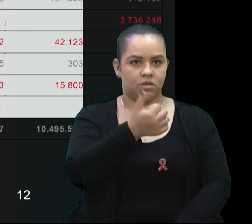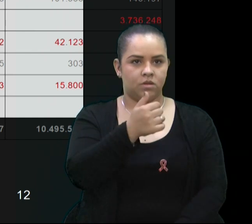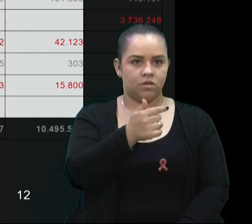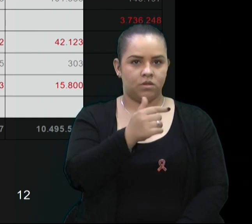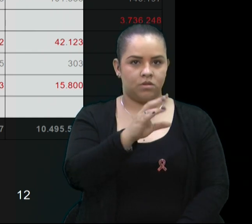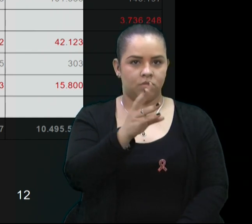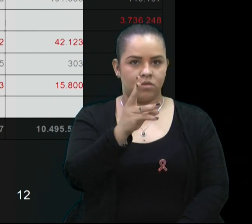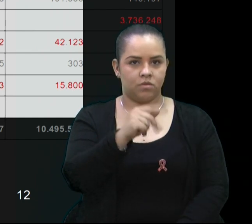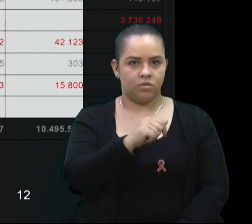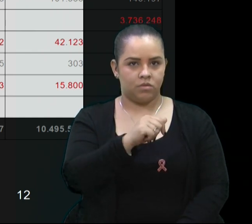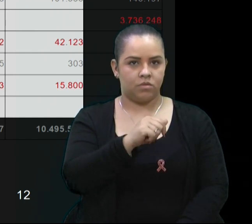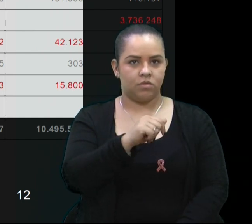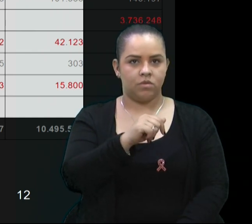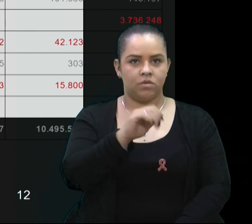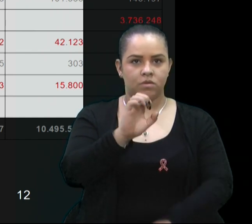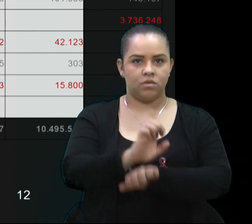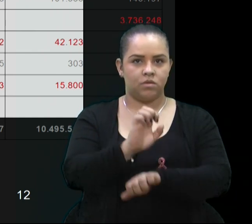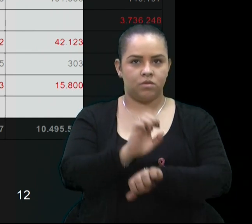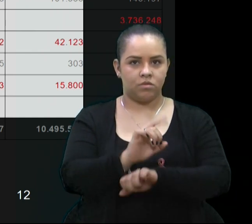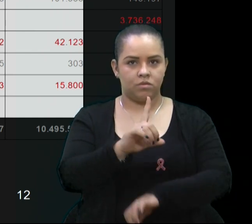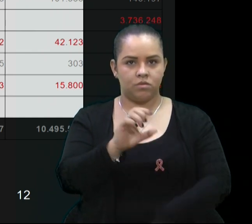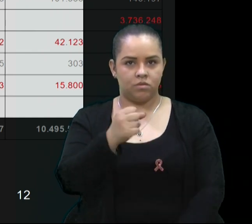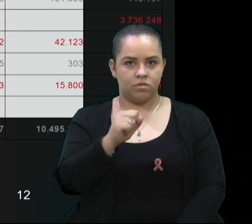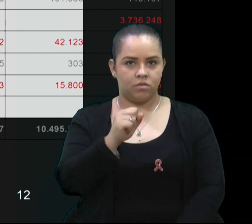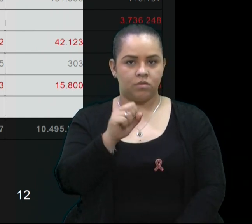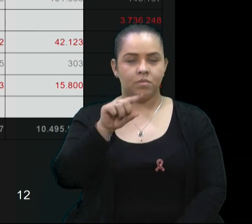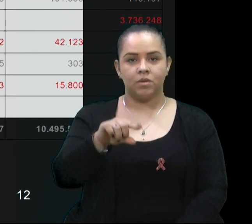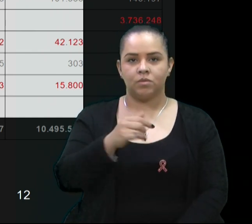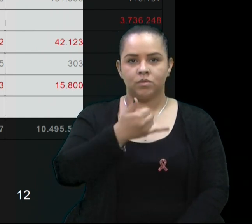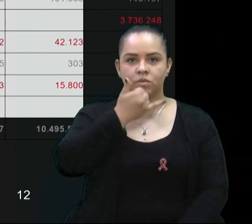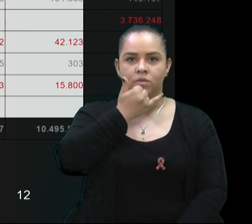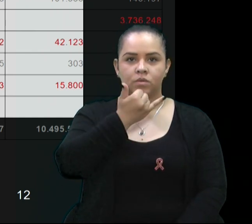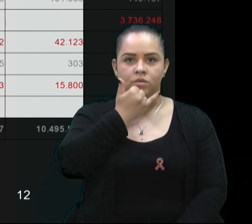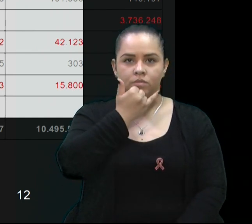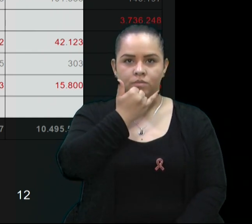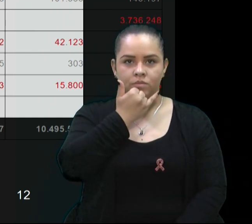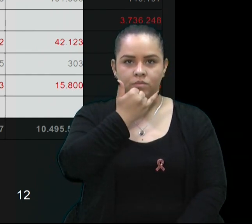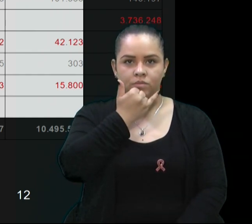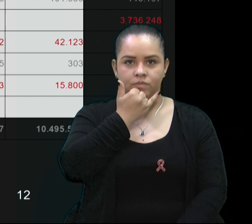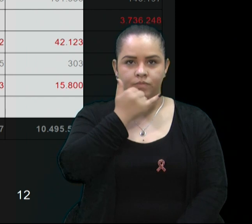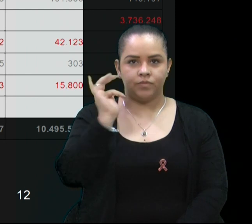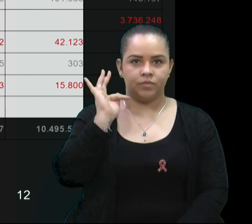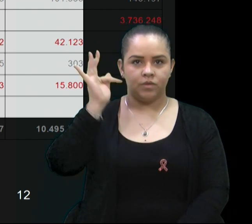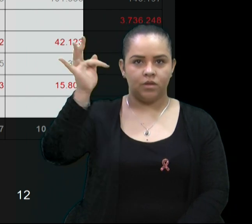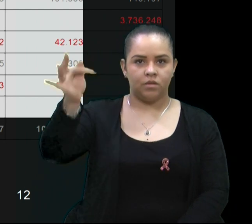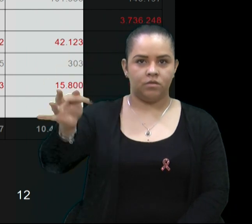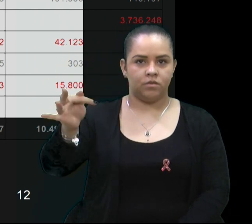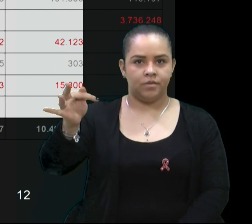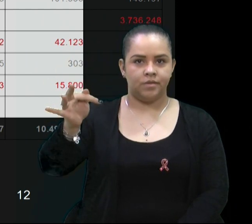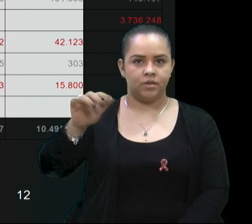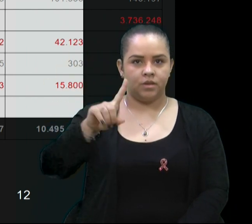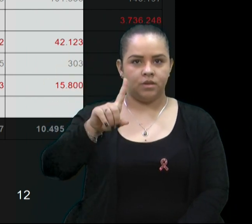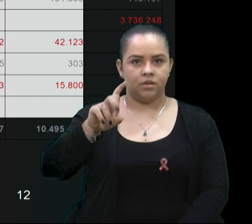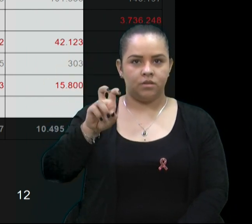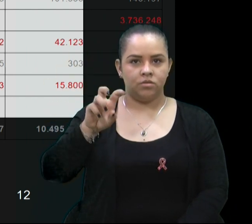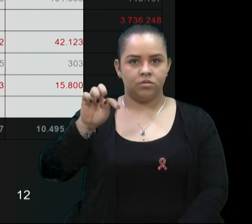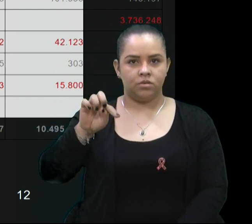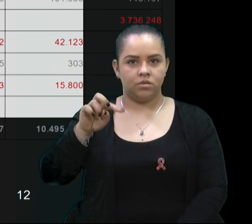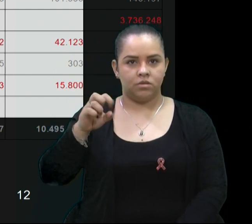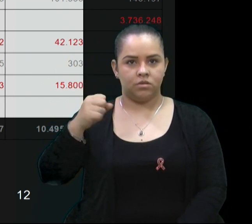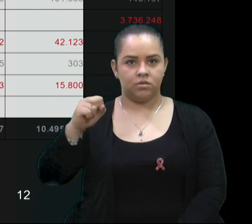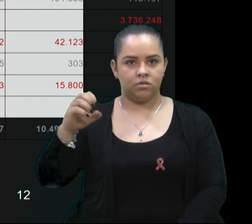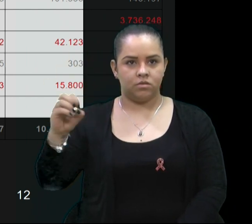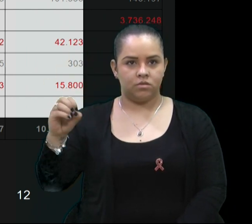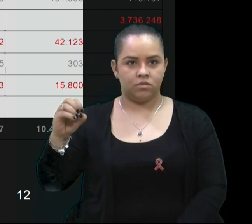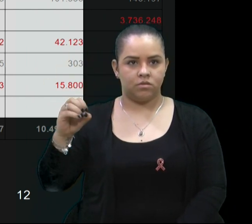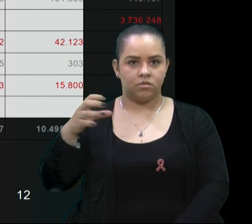18.000,00, e verba federal, R$ 515.800,00, totalizando,